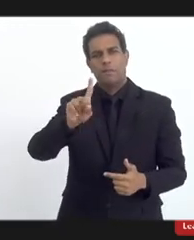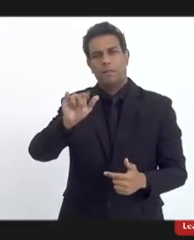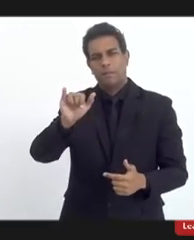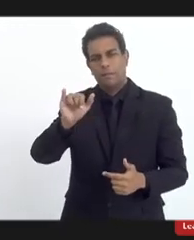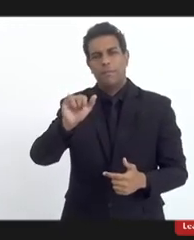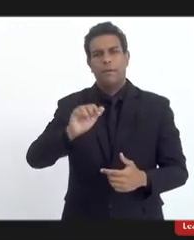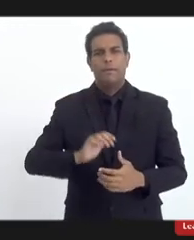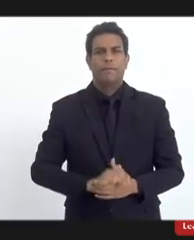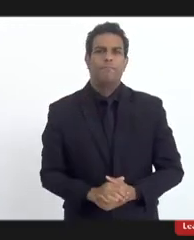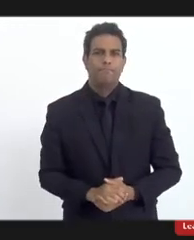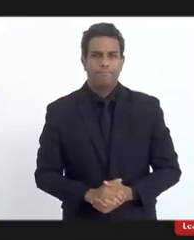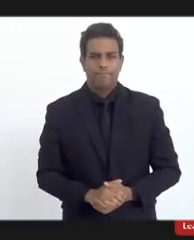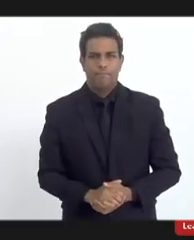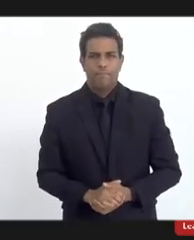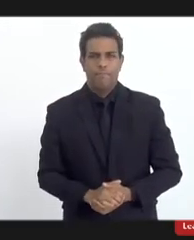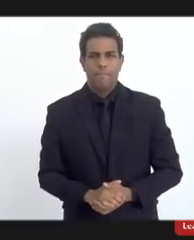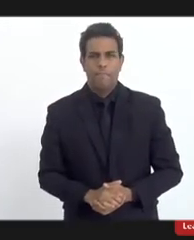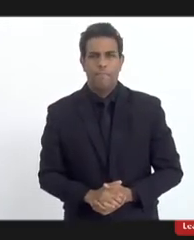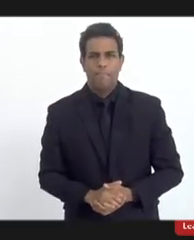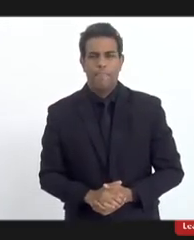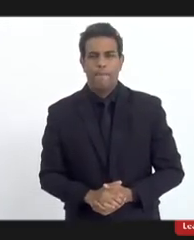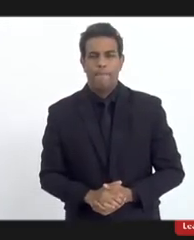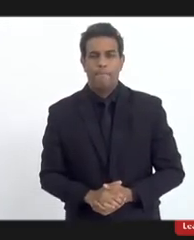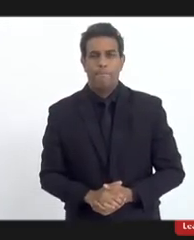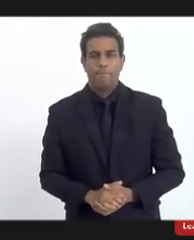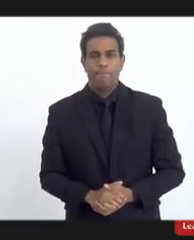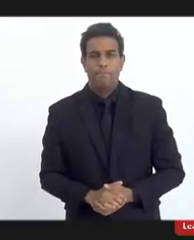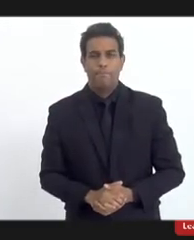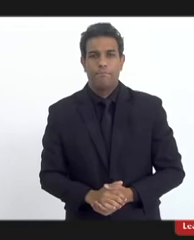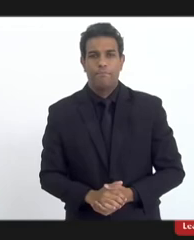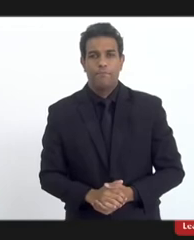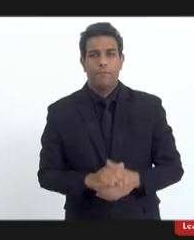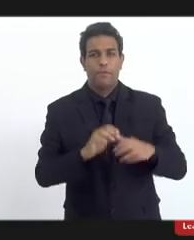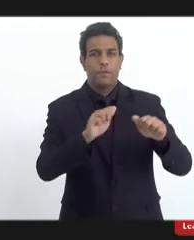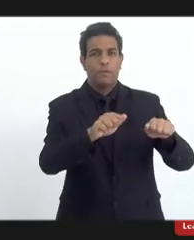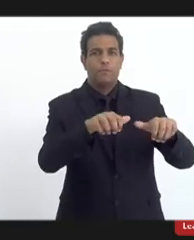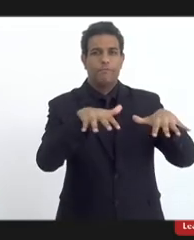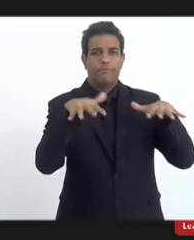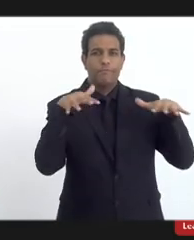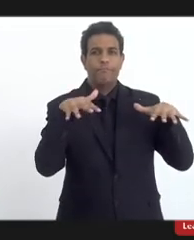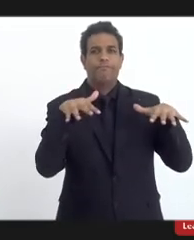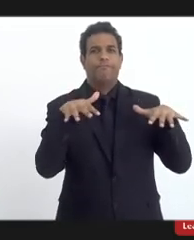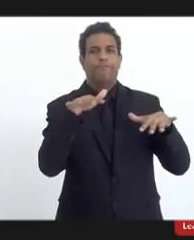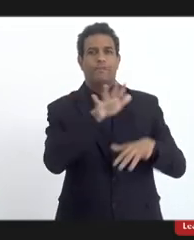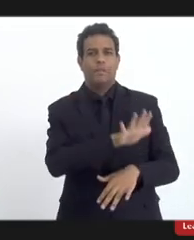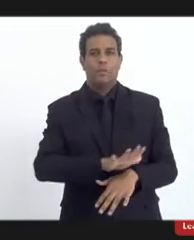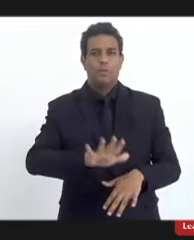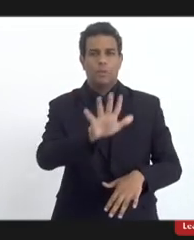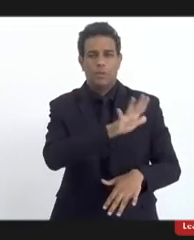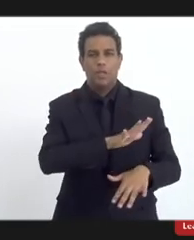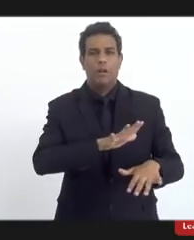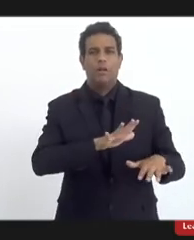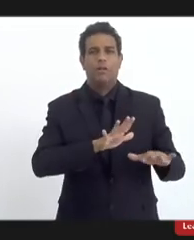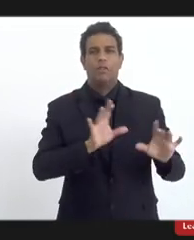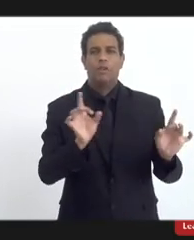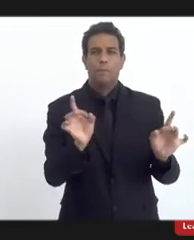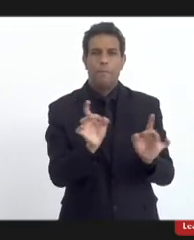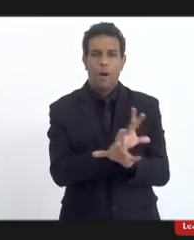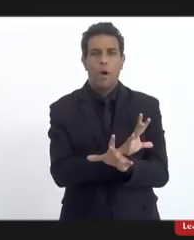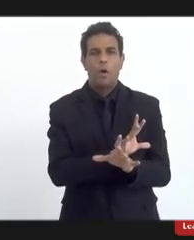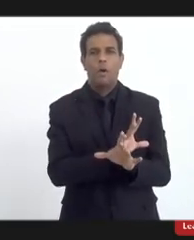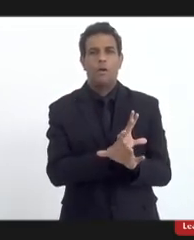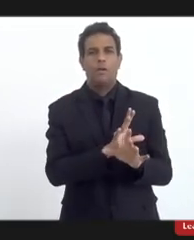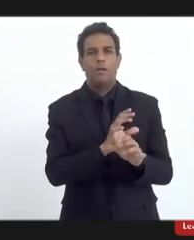inquérito o congresso nacional já deveria ter há